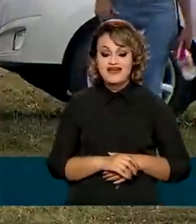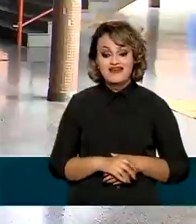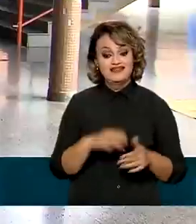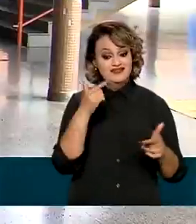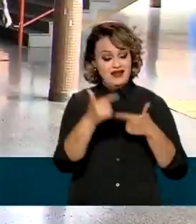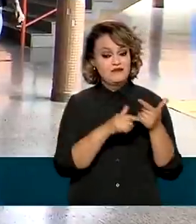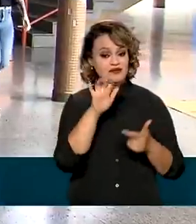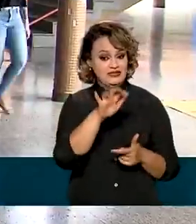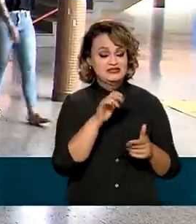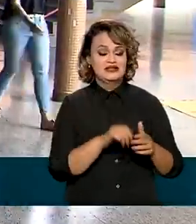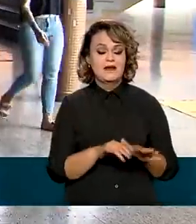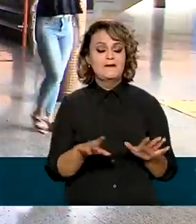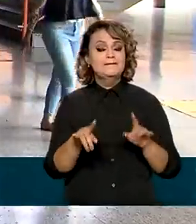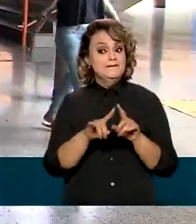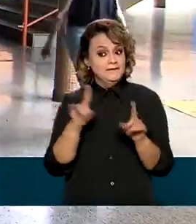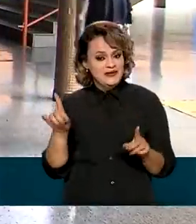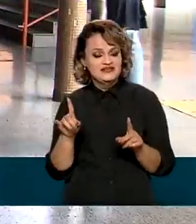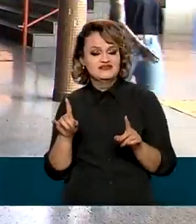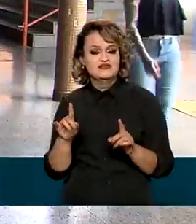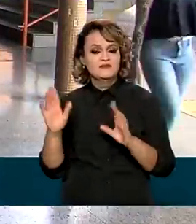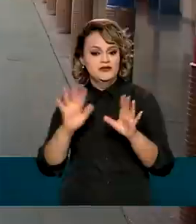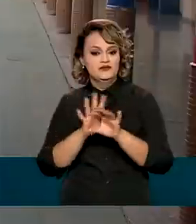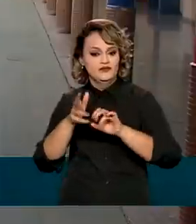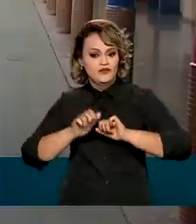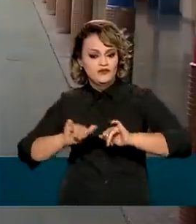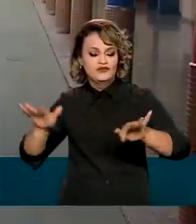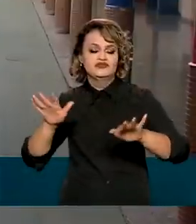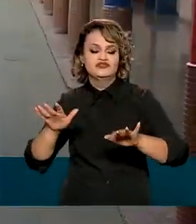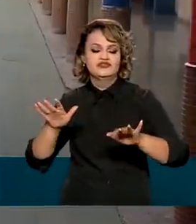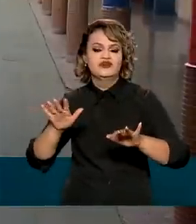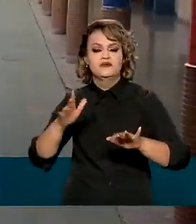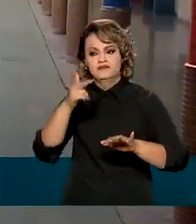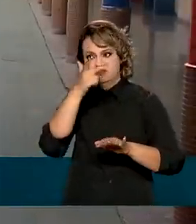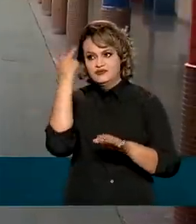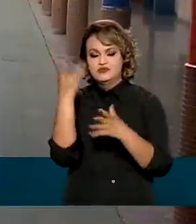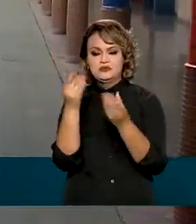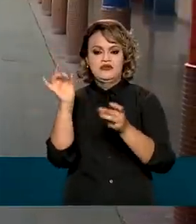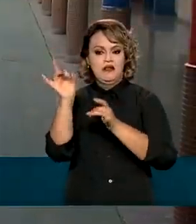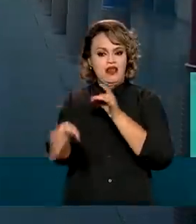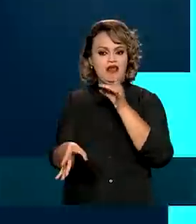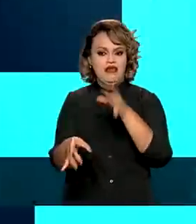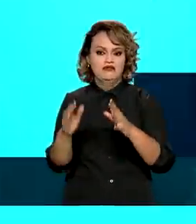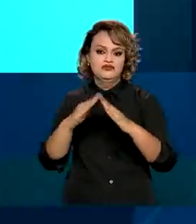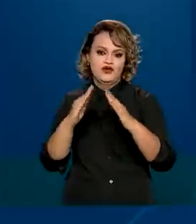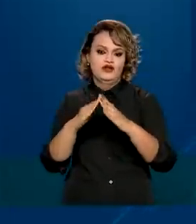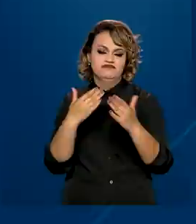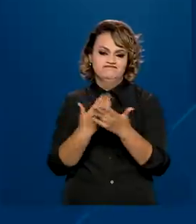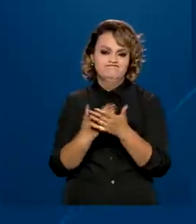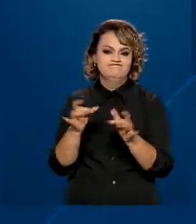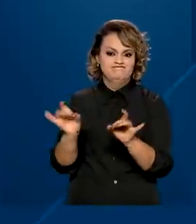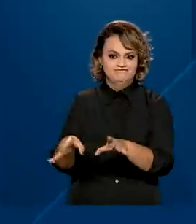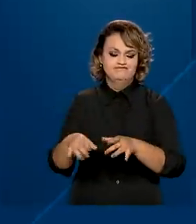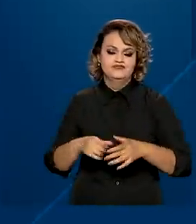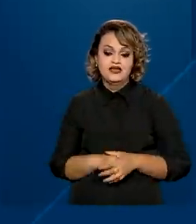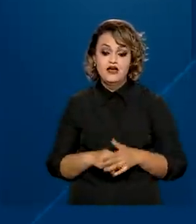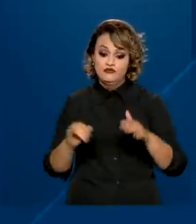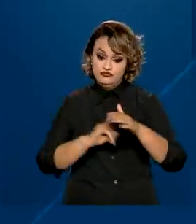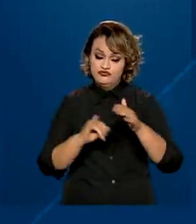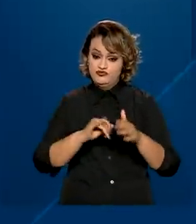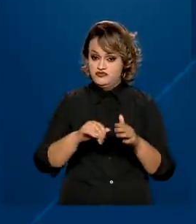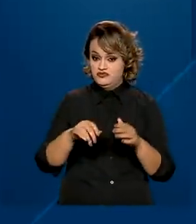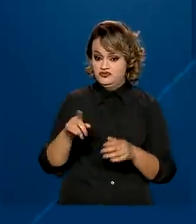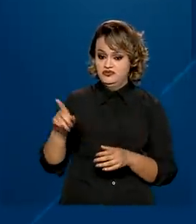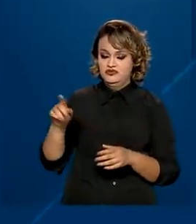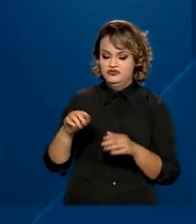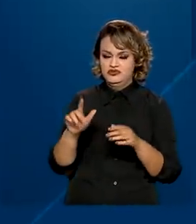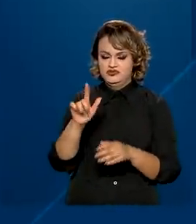como esta, a pandemia de covid-19 causou um aumento significativo da evasão escolar no Brasil. De acordo com o Instituto Brasileiro